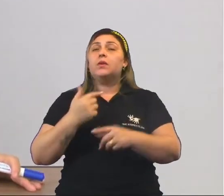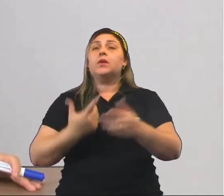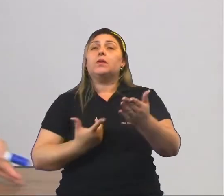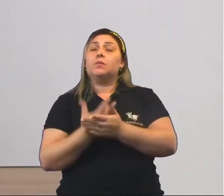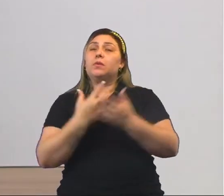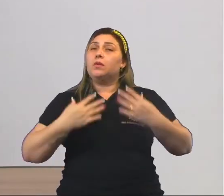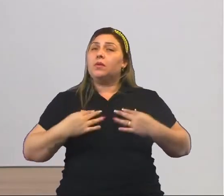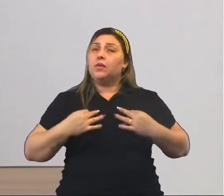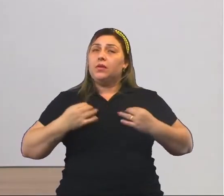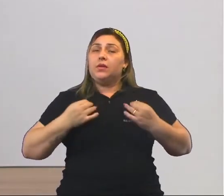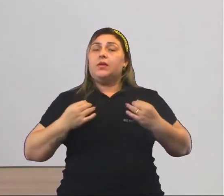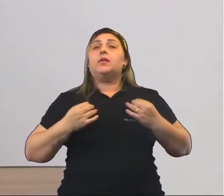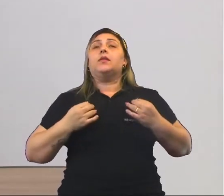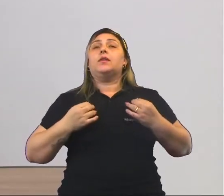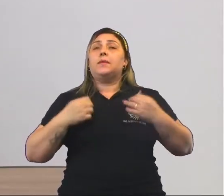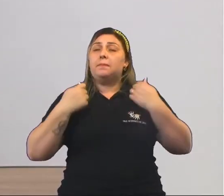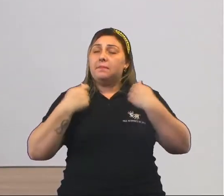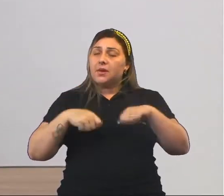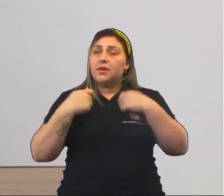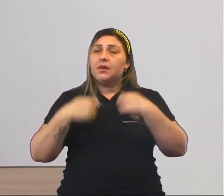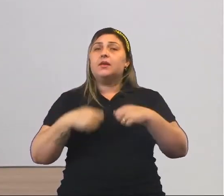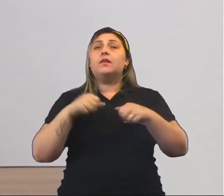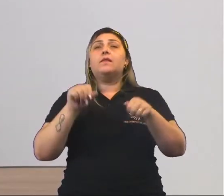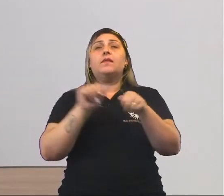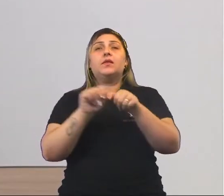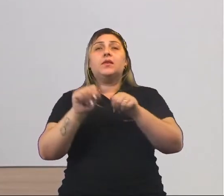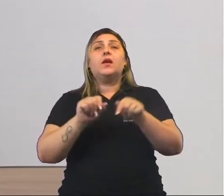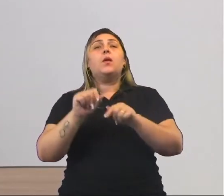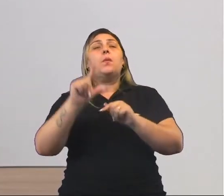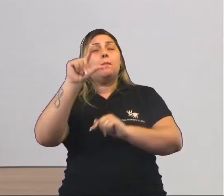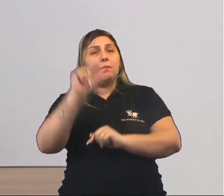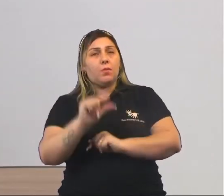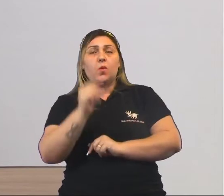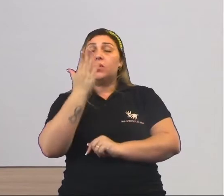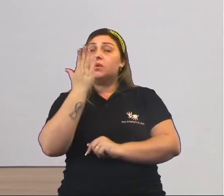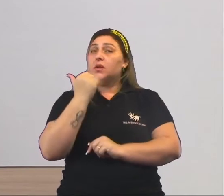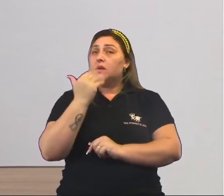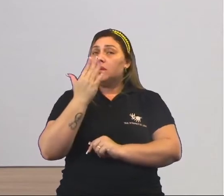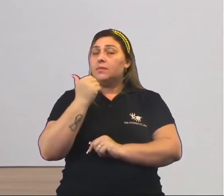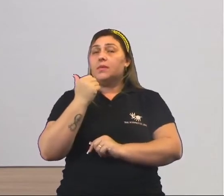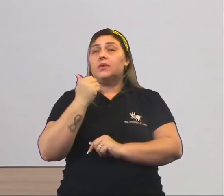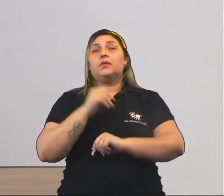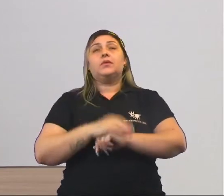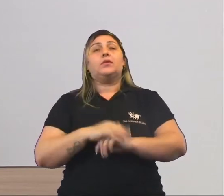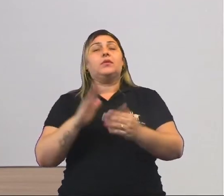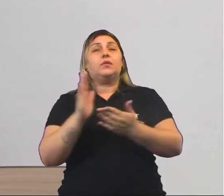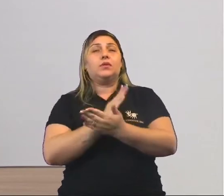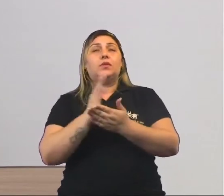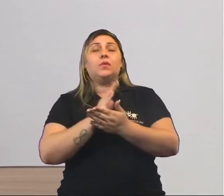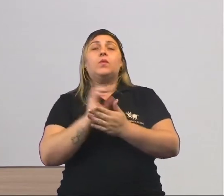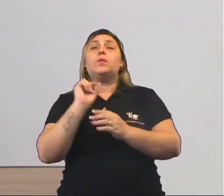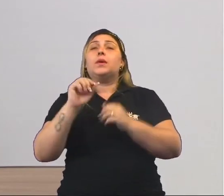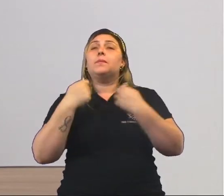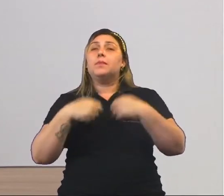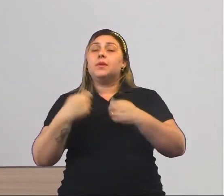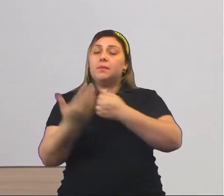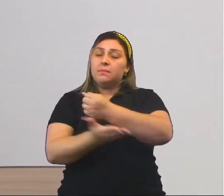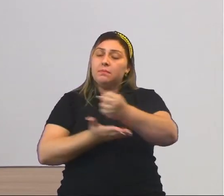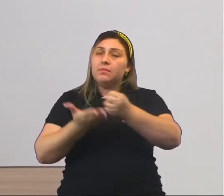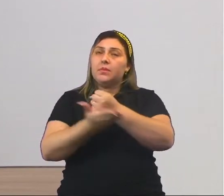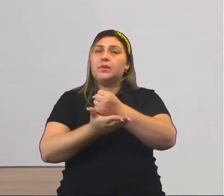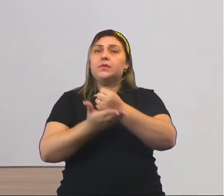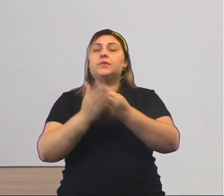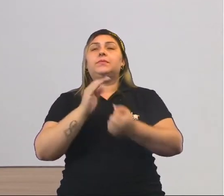obrigados a fazer determinadas atividades para ter um pouco de alimento ou alguma outra necessidade, base a que eles